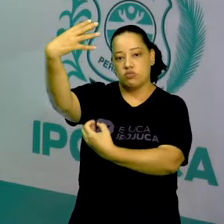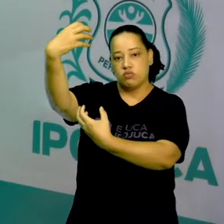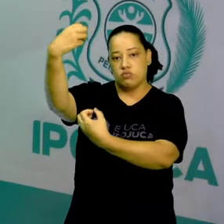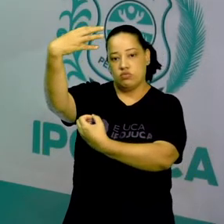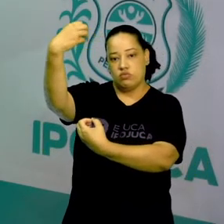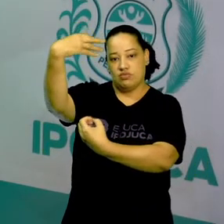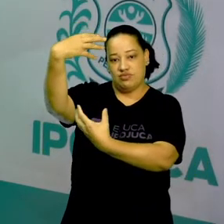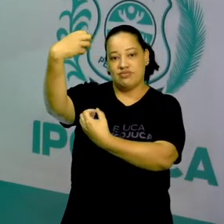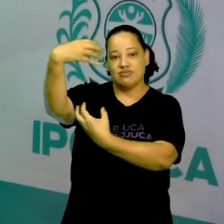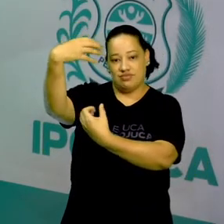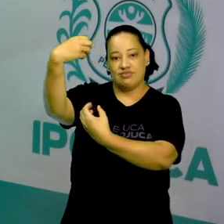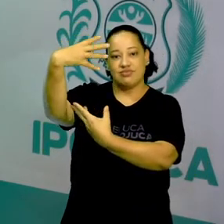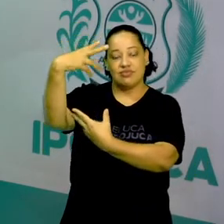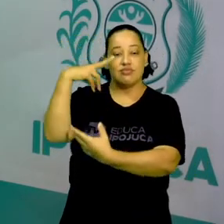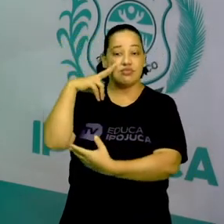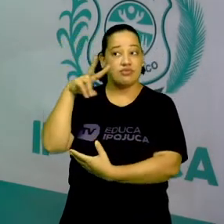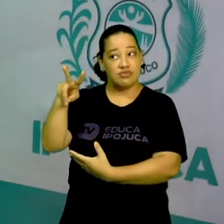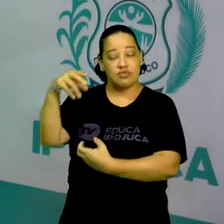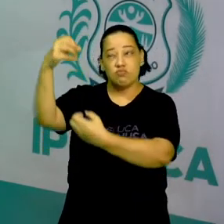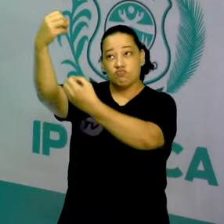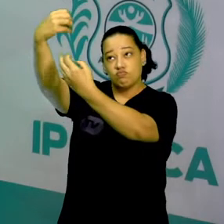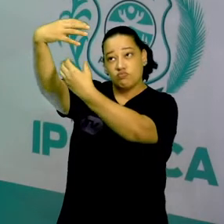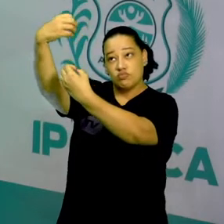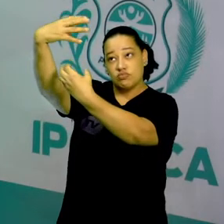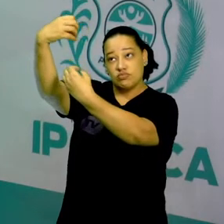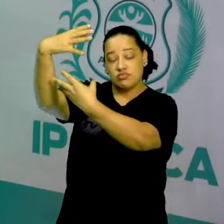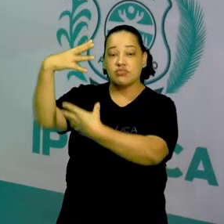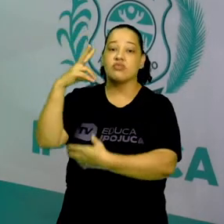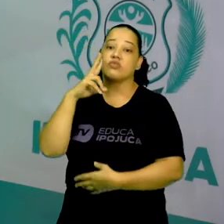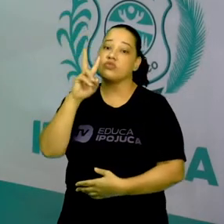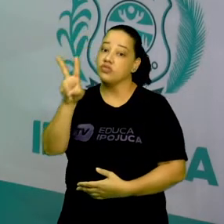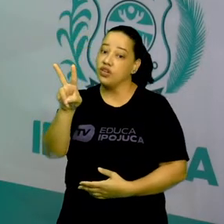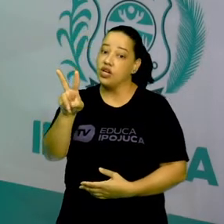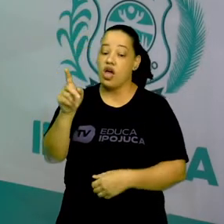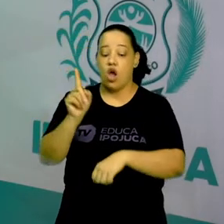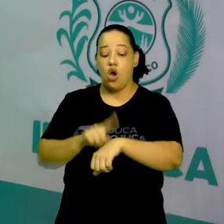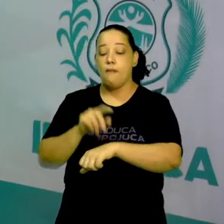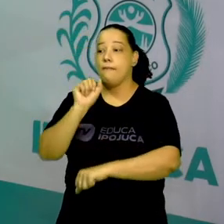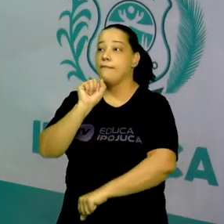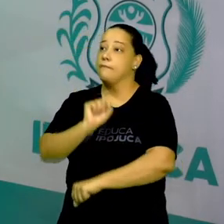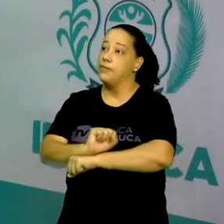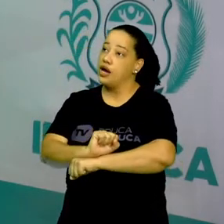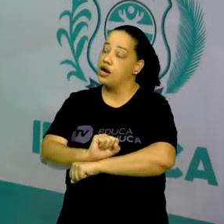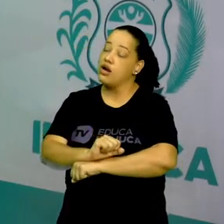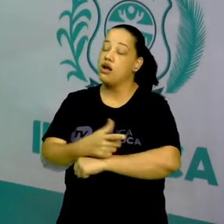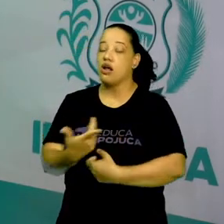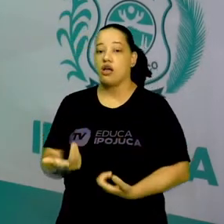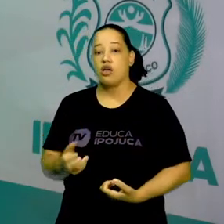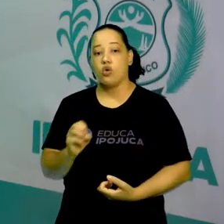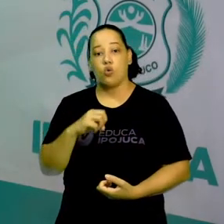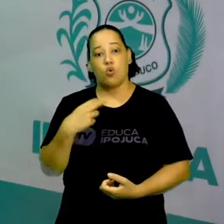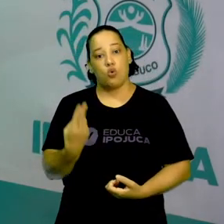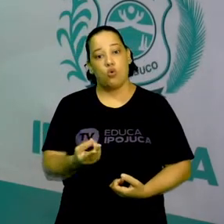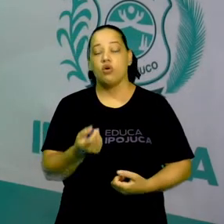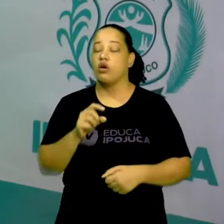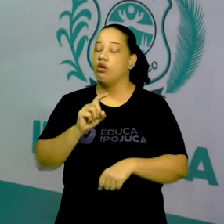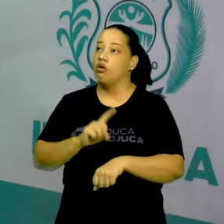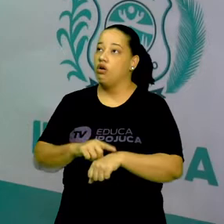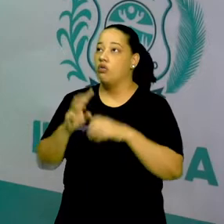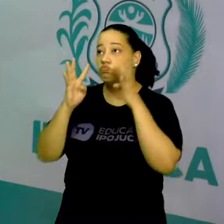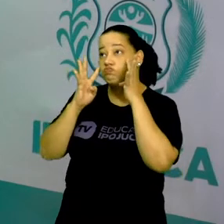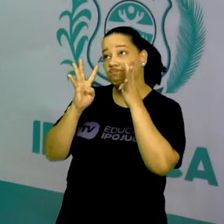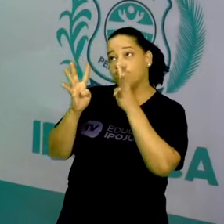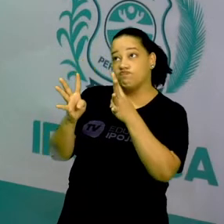a gente chama de semáforo. Então, ele vai indicar, né, quando é hora de parar, quando é a hora de termos a